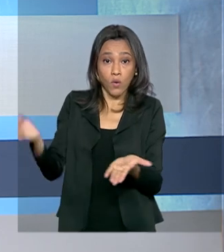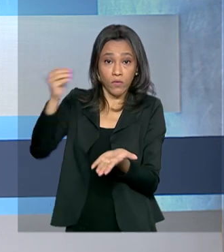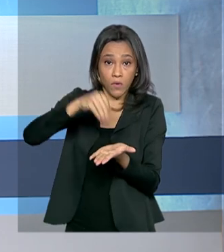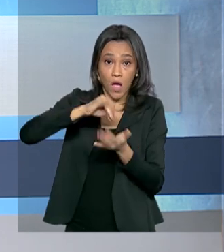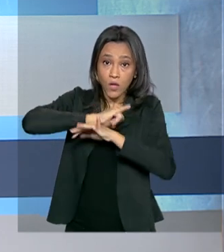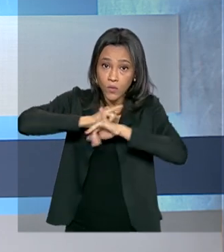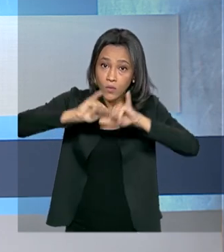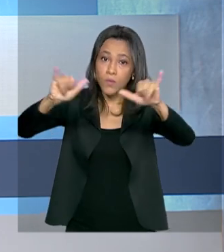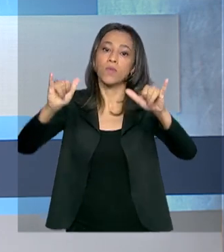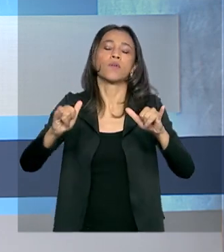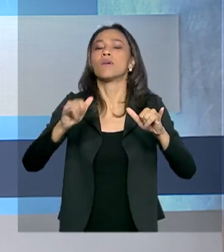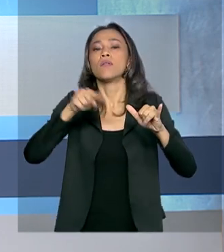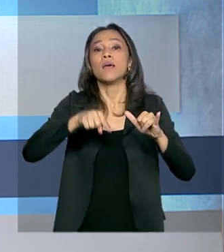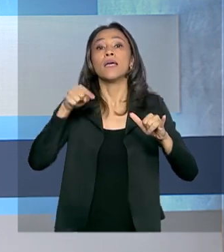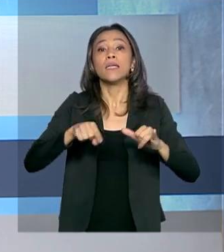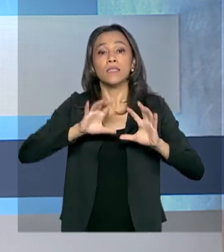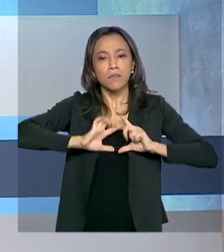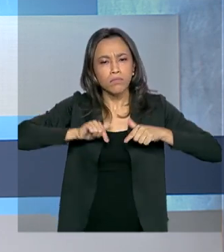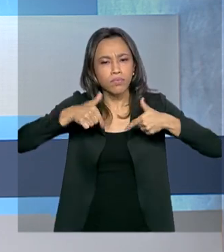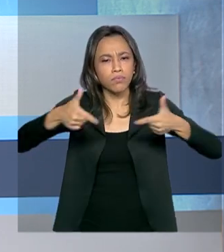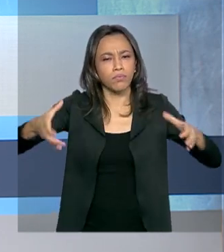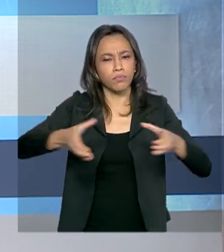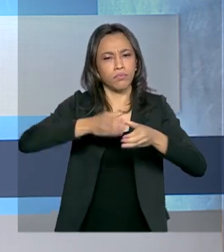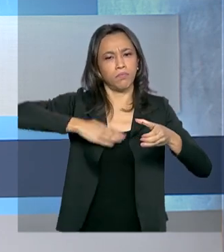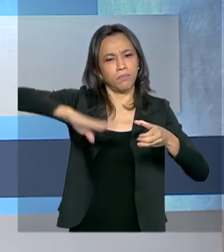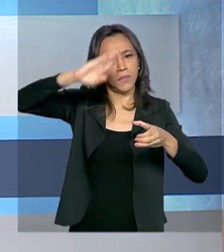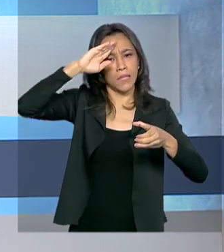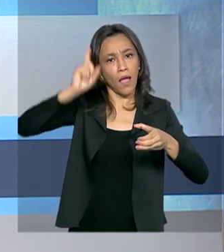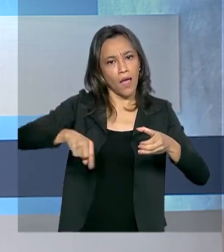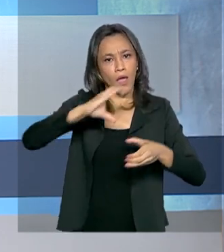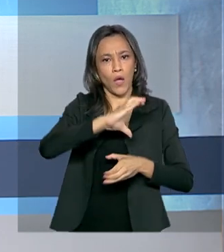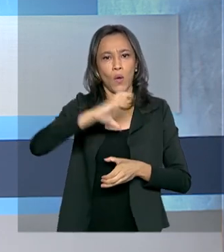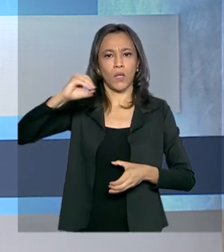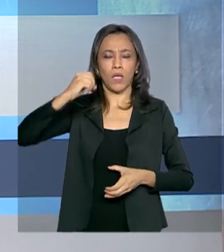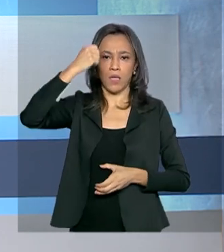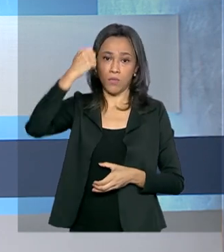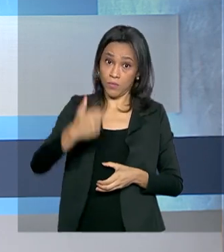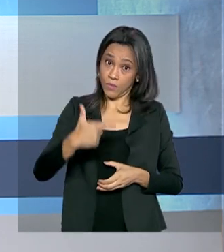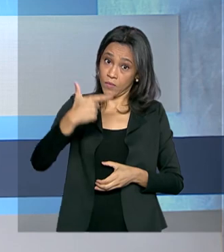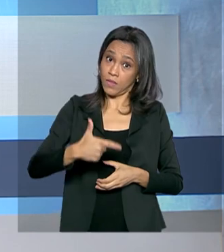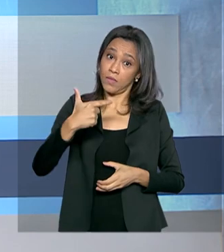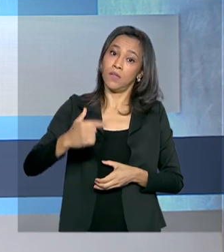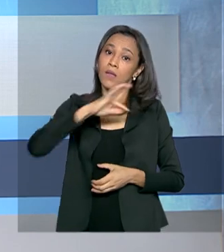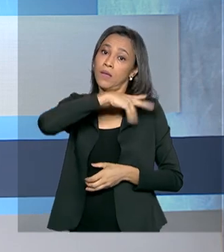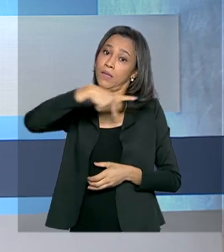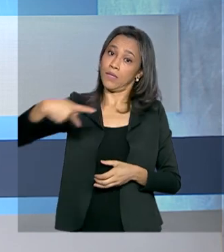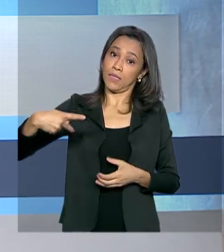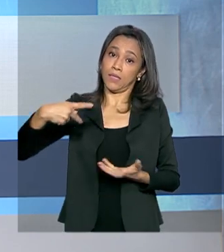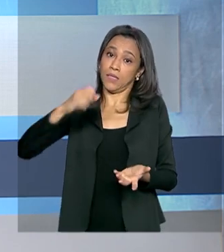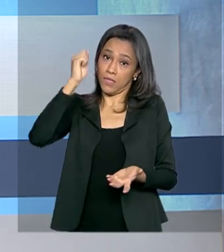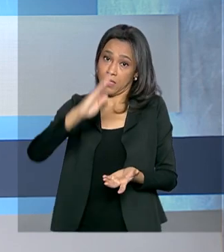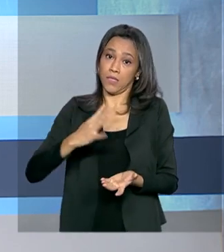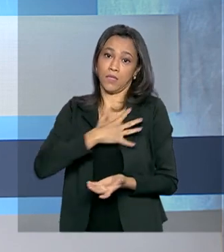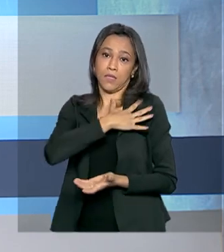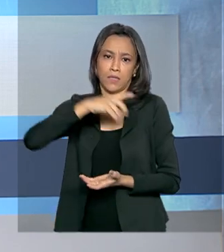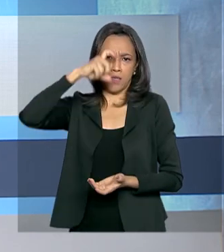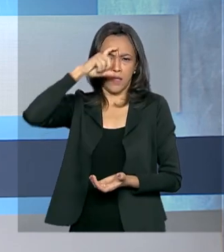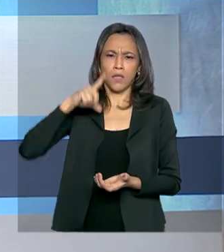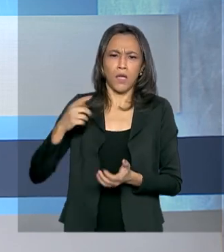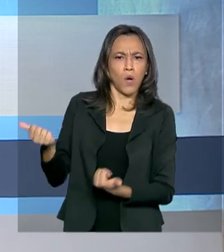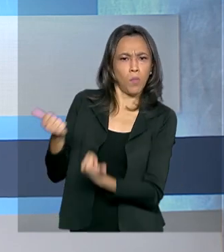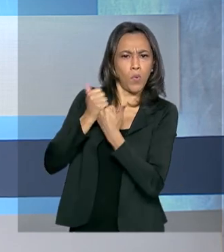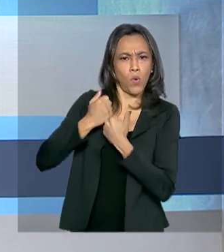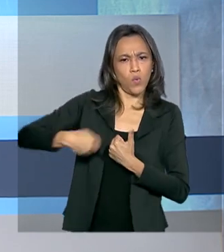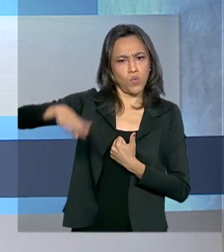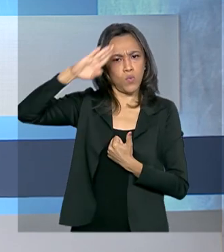Oficial. A Operação Verde Brasil 2 é coordenada pela Vice-Presidência da República e conta também com as Forças Armadas